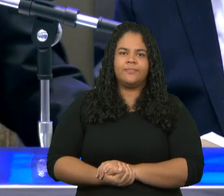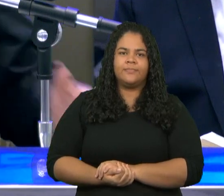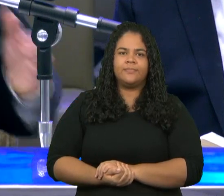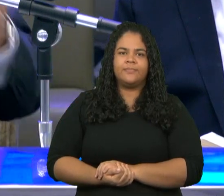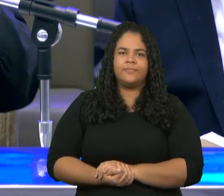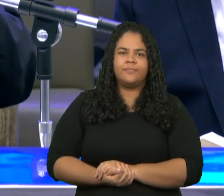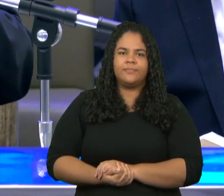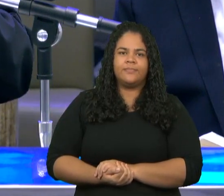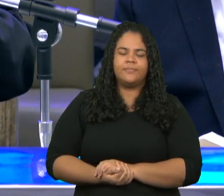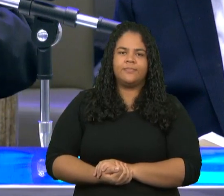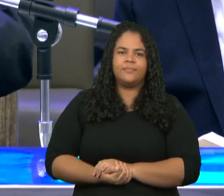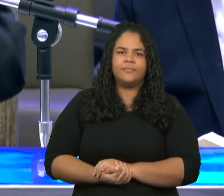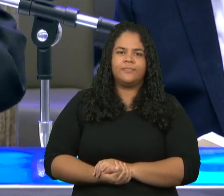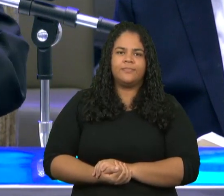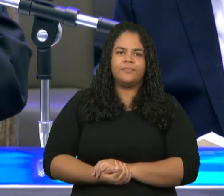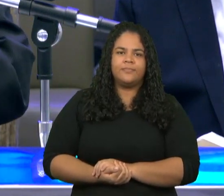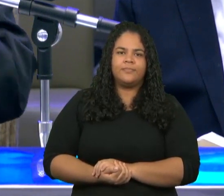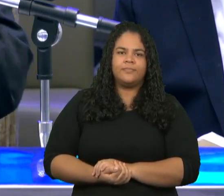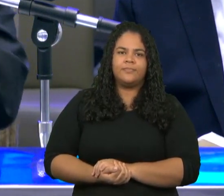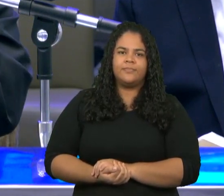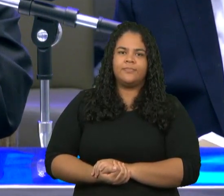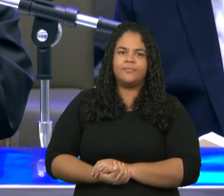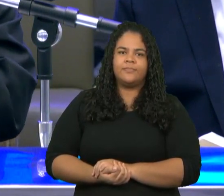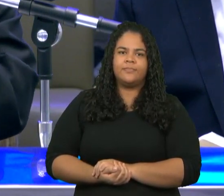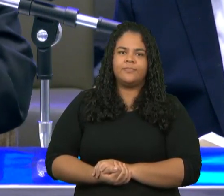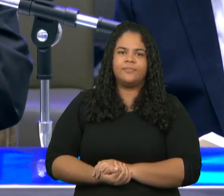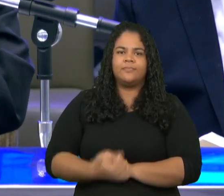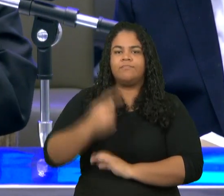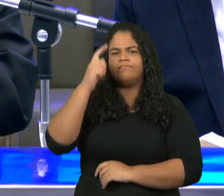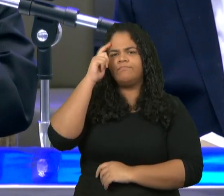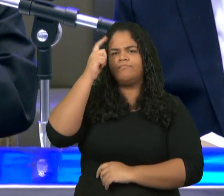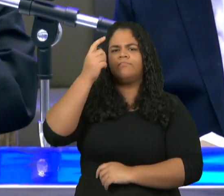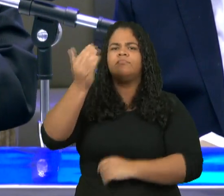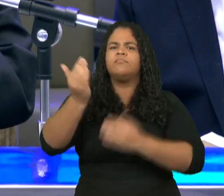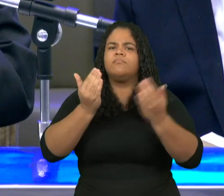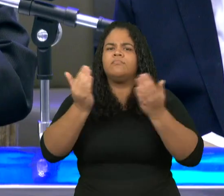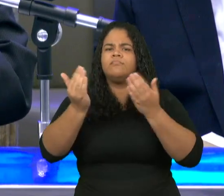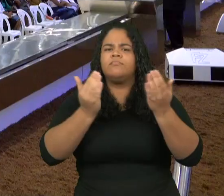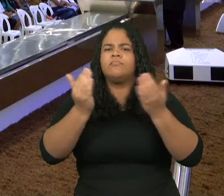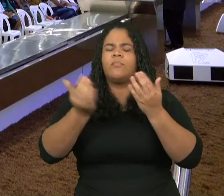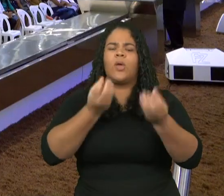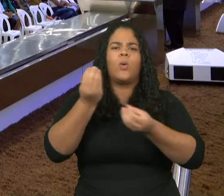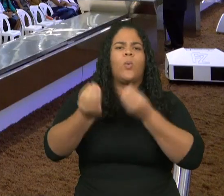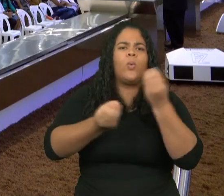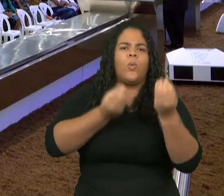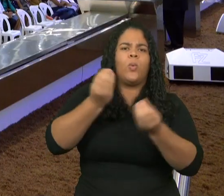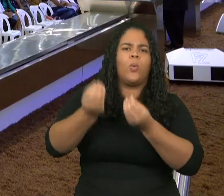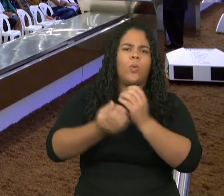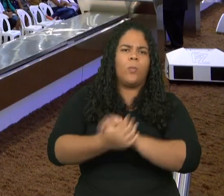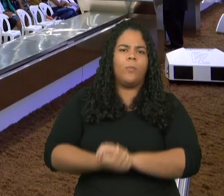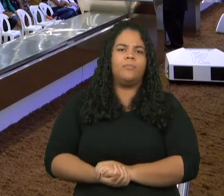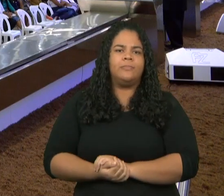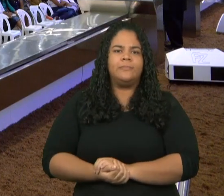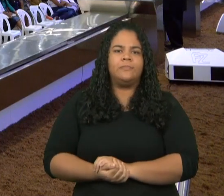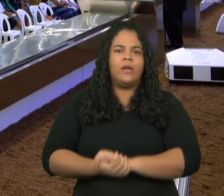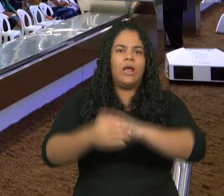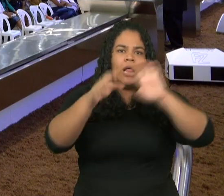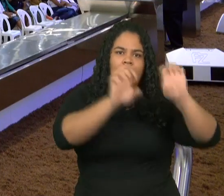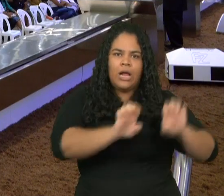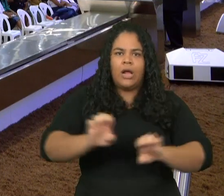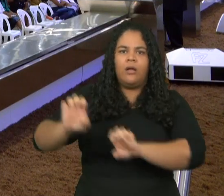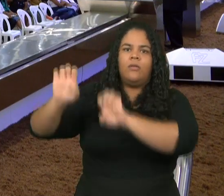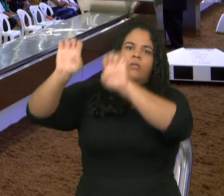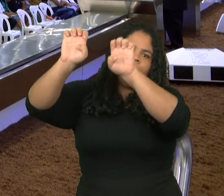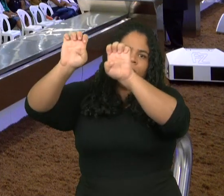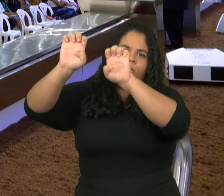atravessando o dilúvio depois do arrebatamento de Enoque e salvando a sua família